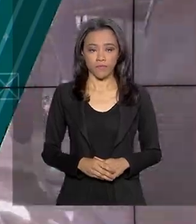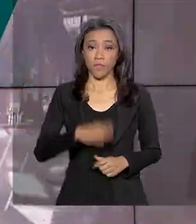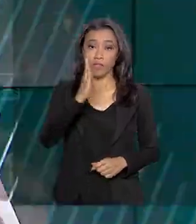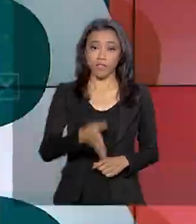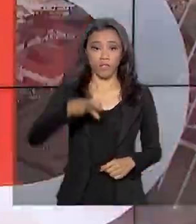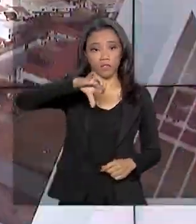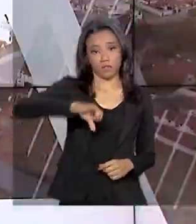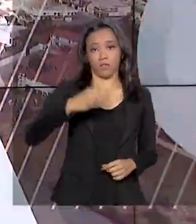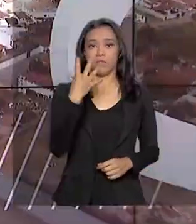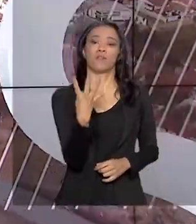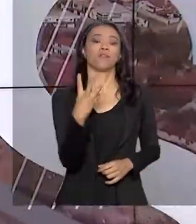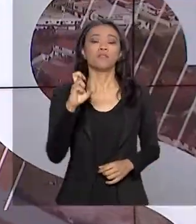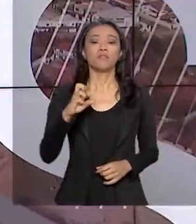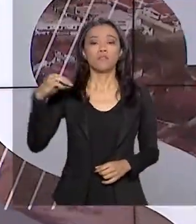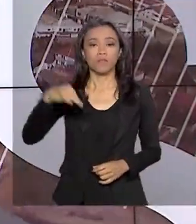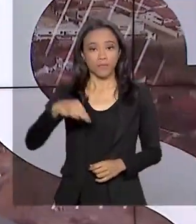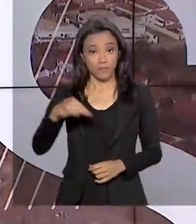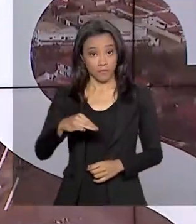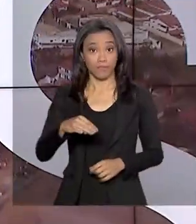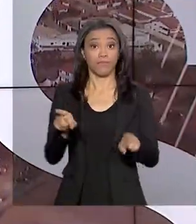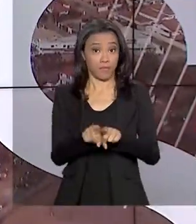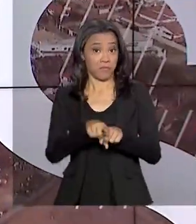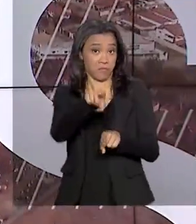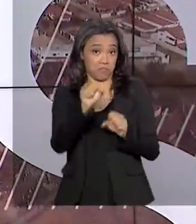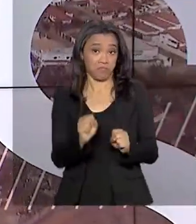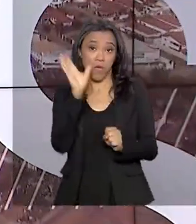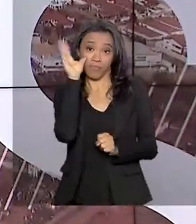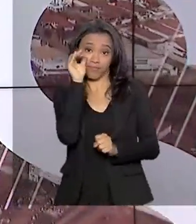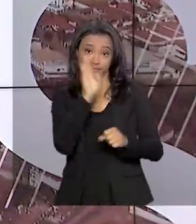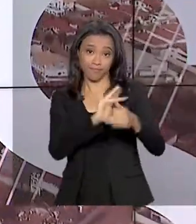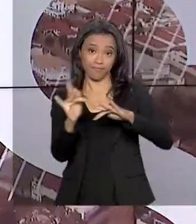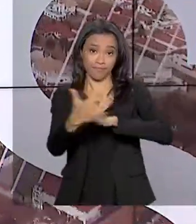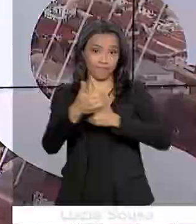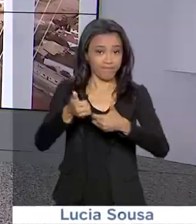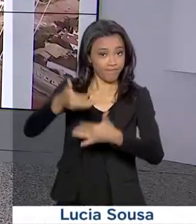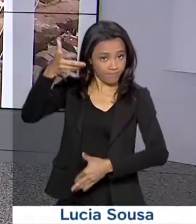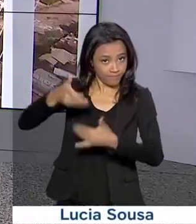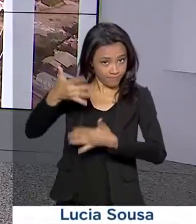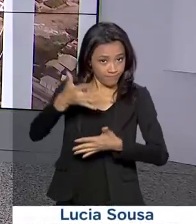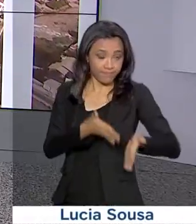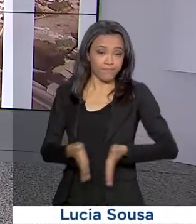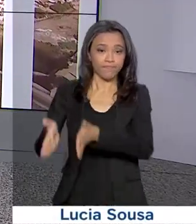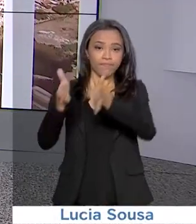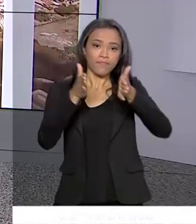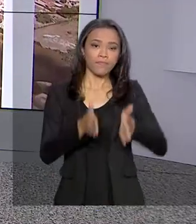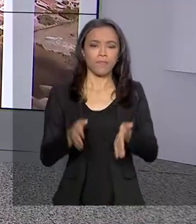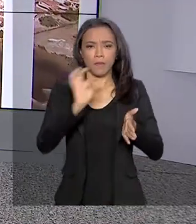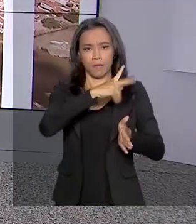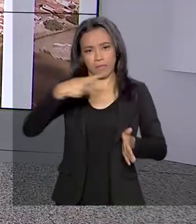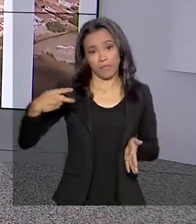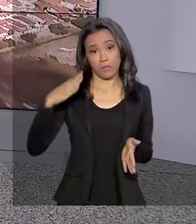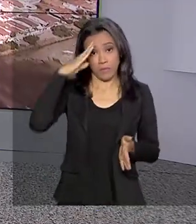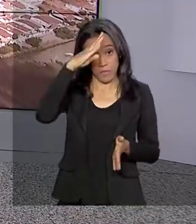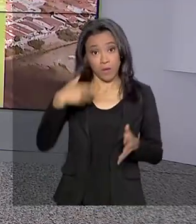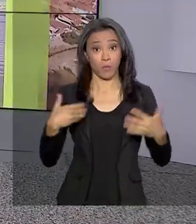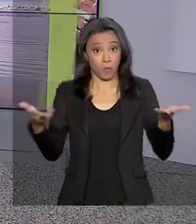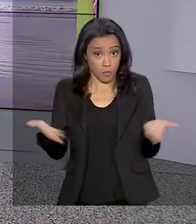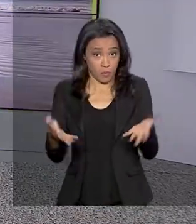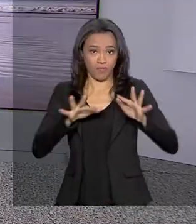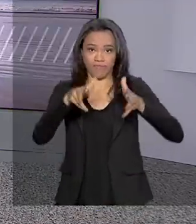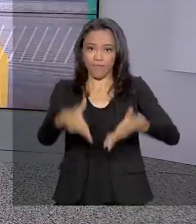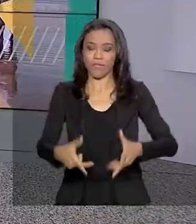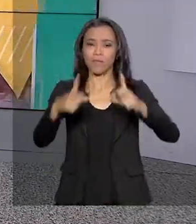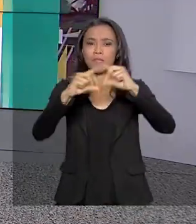São 9 horas e 45 minutos, estamos ao vivo também pelas redes sociais. O presidente Jair Bolsonaro participa hoje em